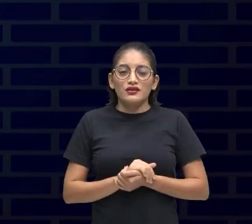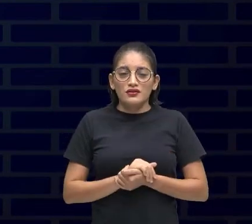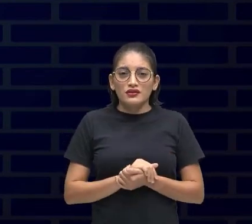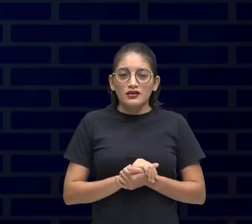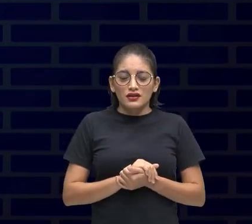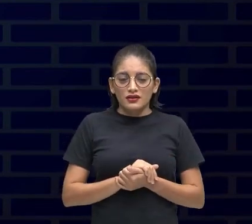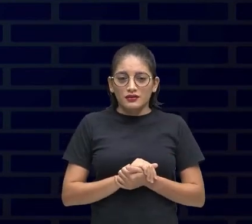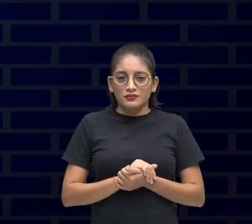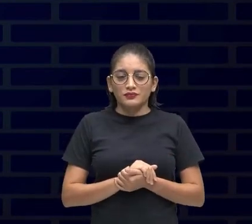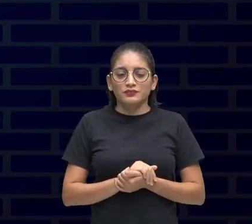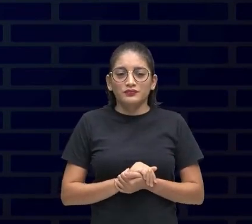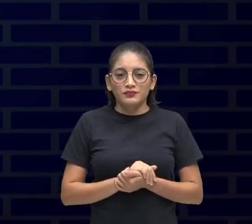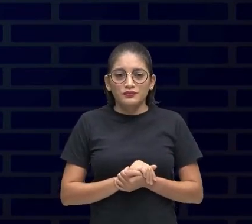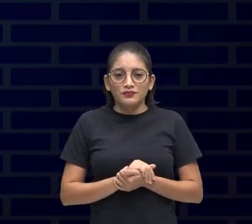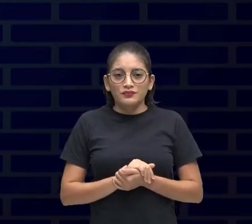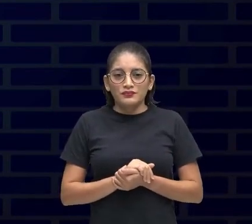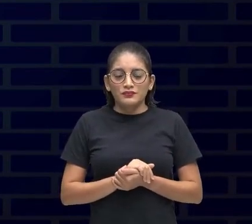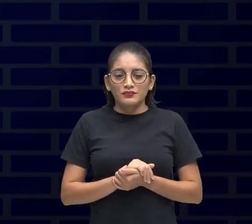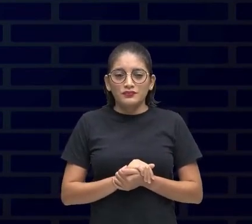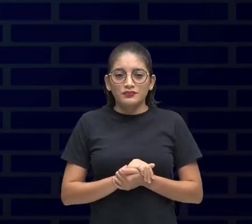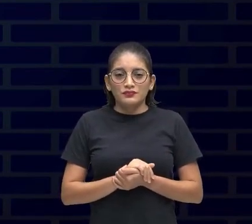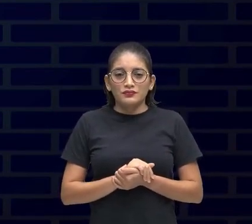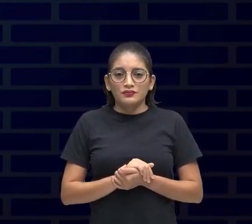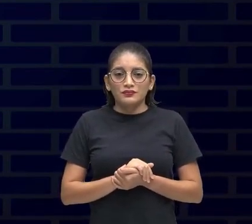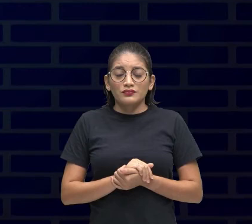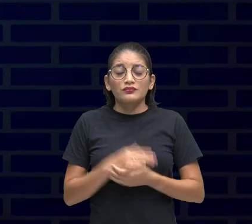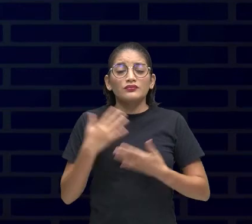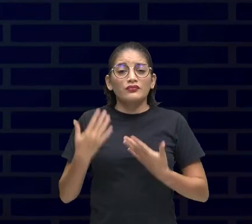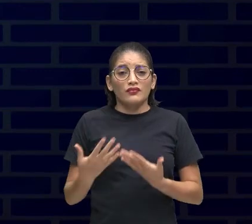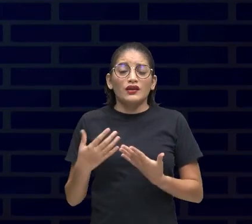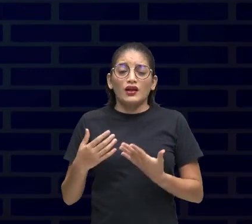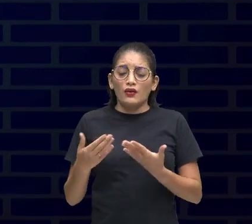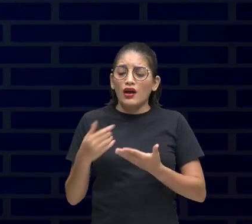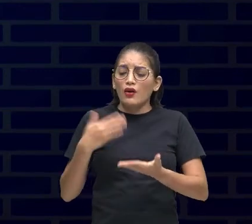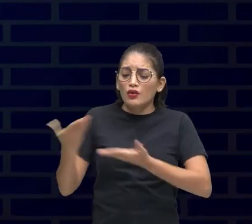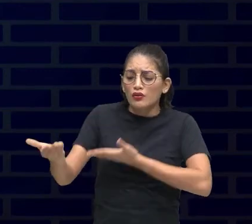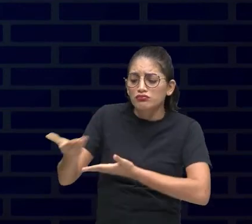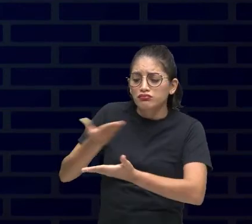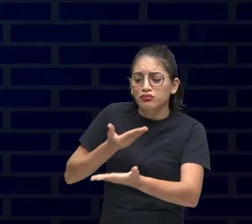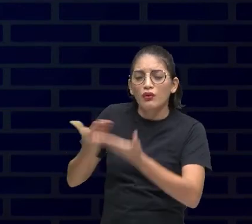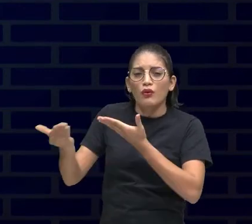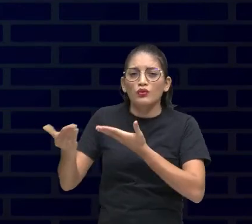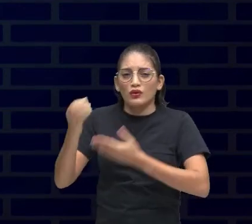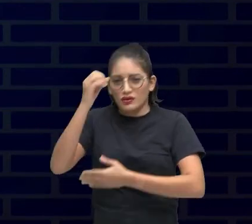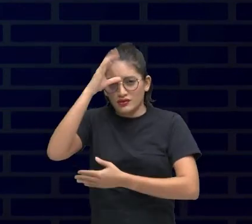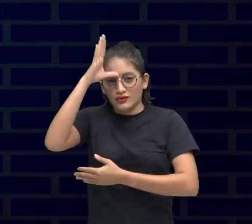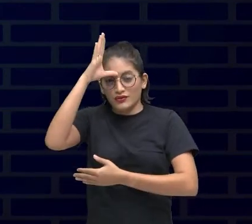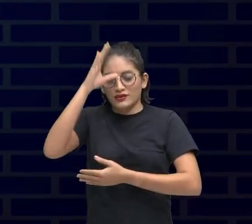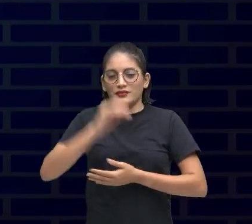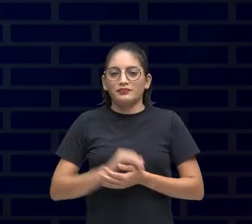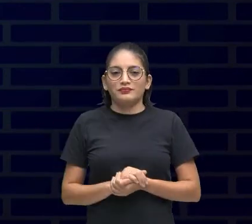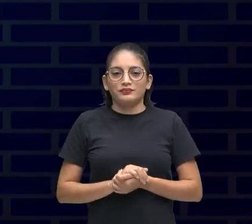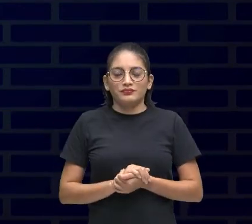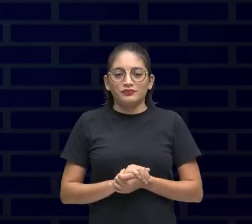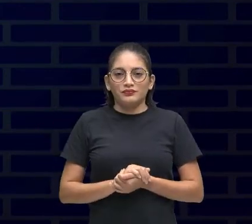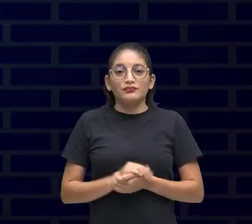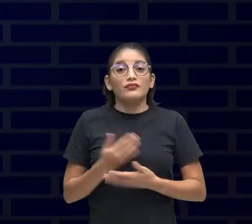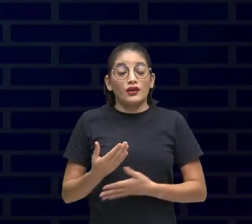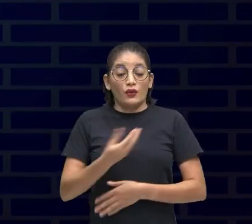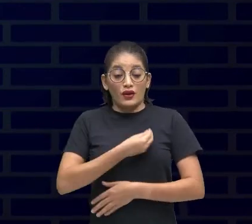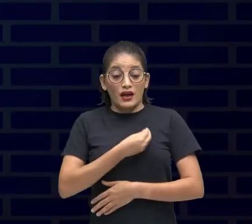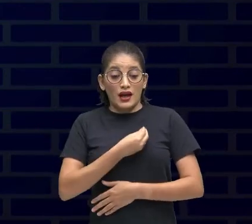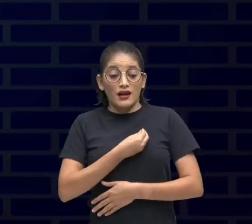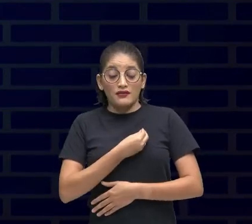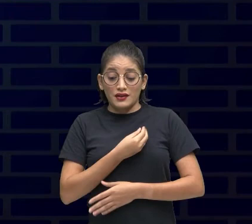mais complexo que isso E que é uma eterna troca de conhecimento A vida me proporcionou ser